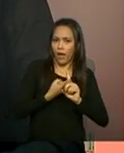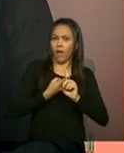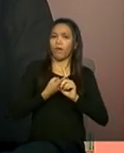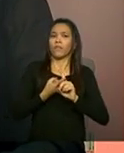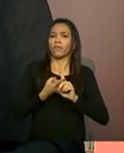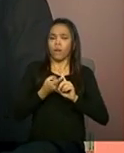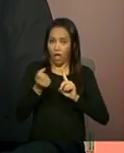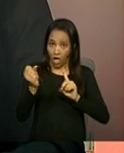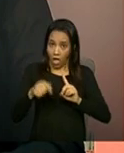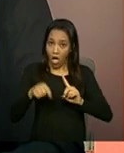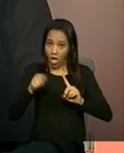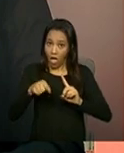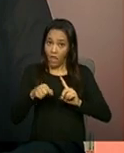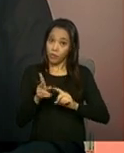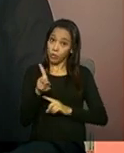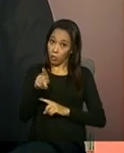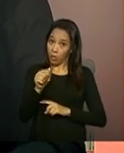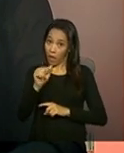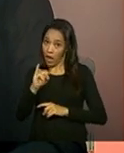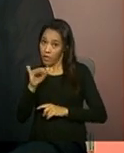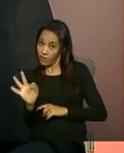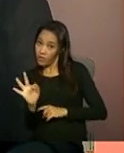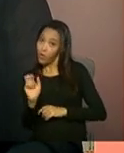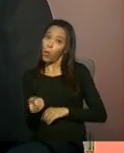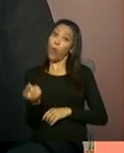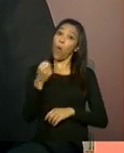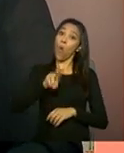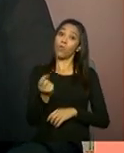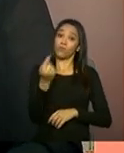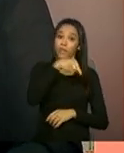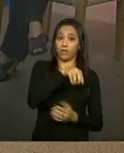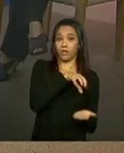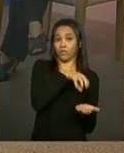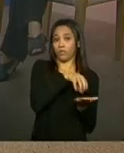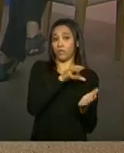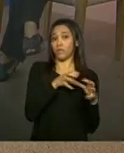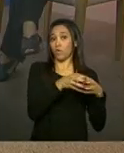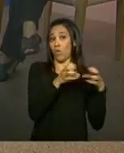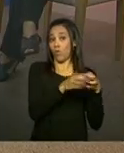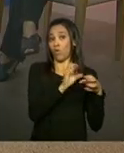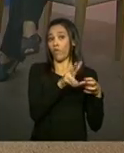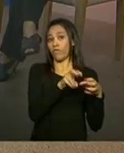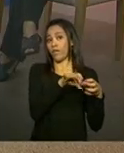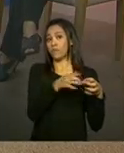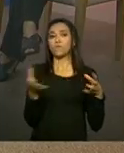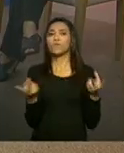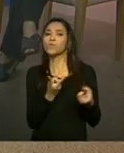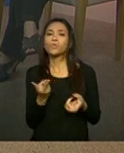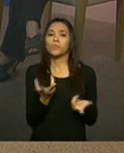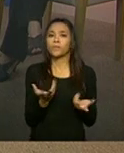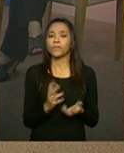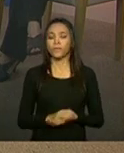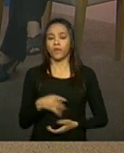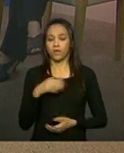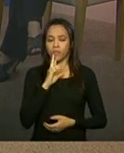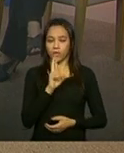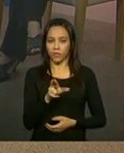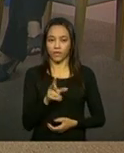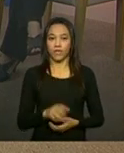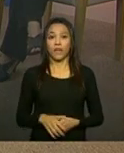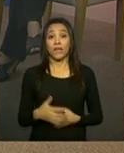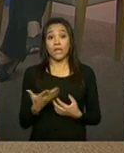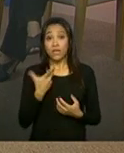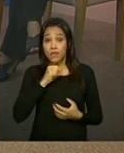do PAIF ou para os grupos do serviço de convivência? Então, a condição ou a situação de estar